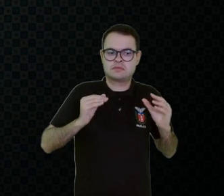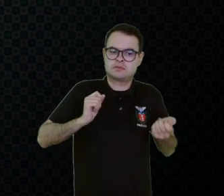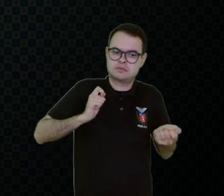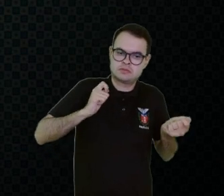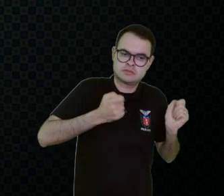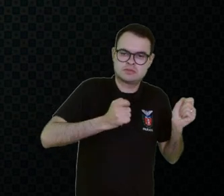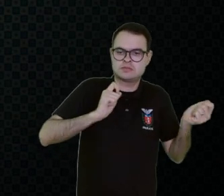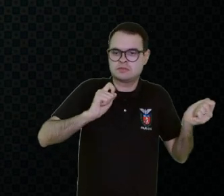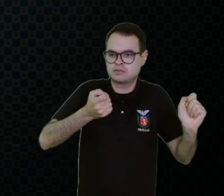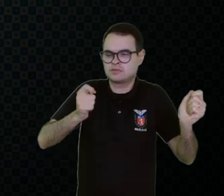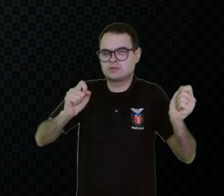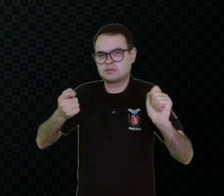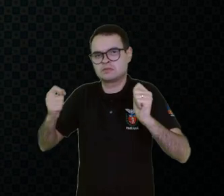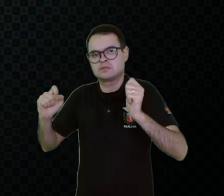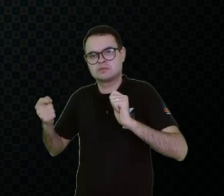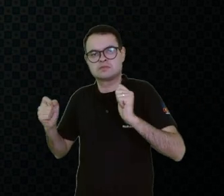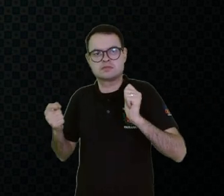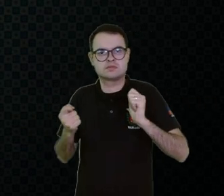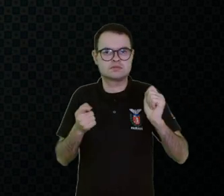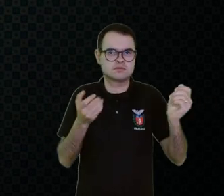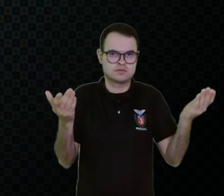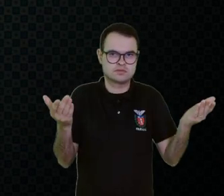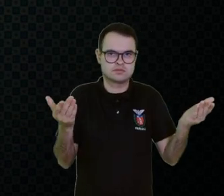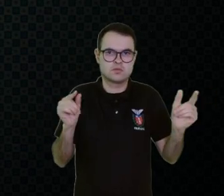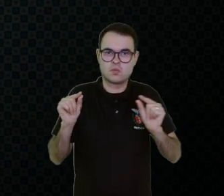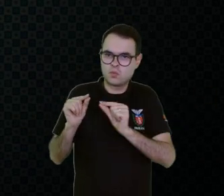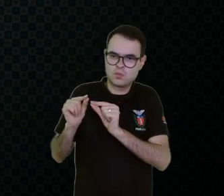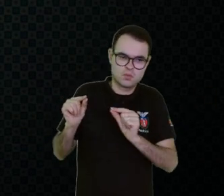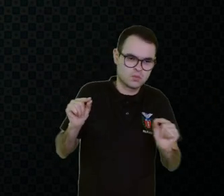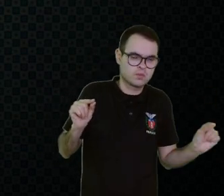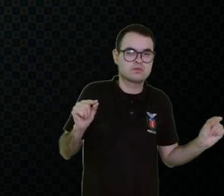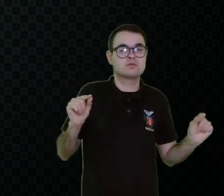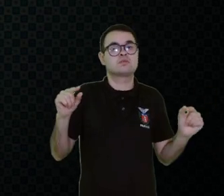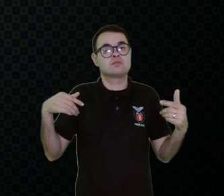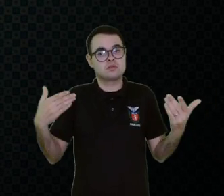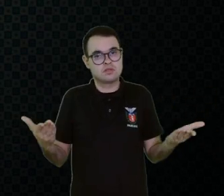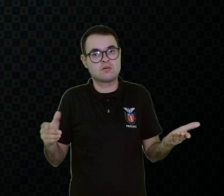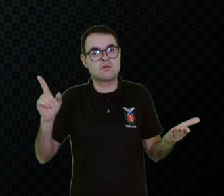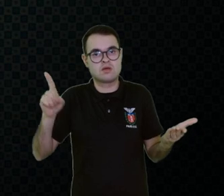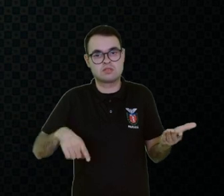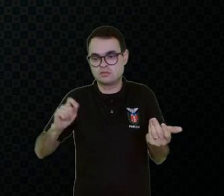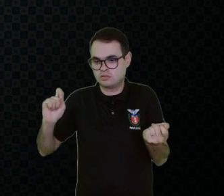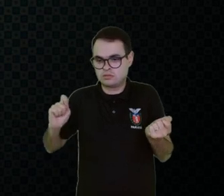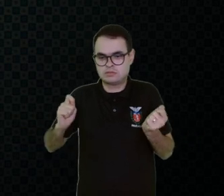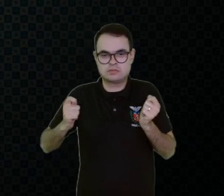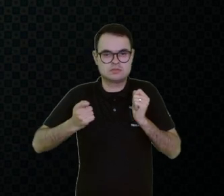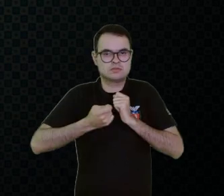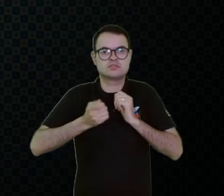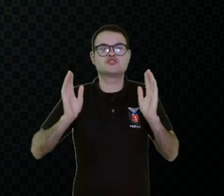situação, de se adequar às atividades do cotidiano. Então, isso também é adaptar.